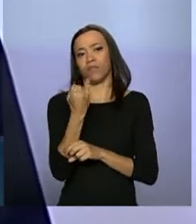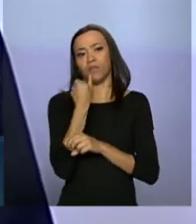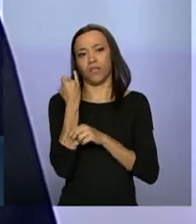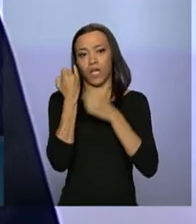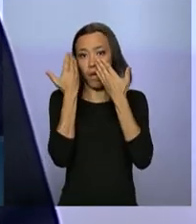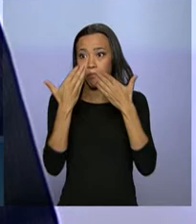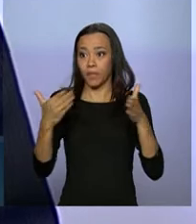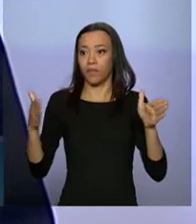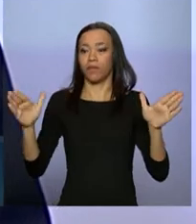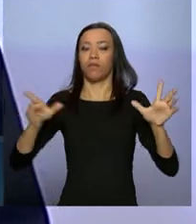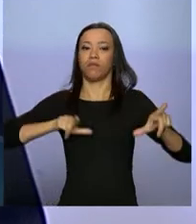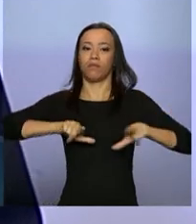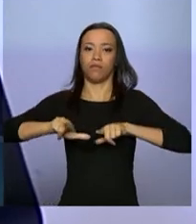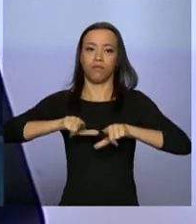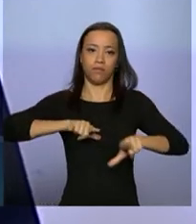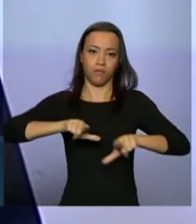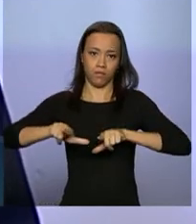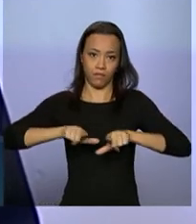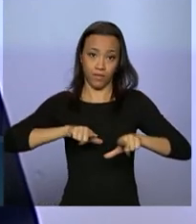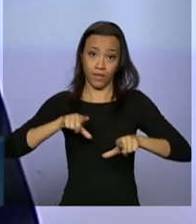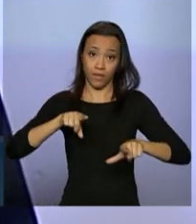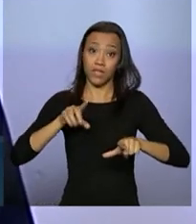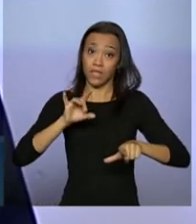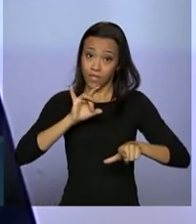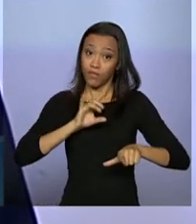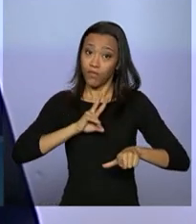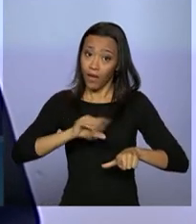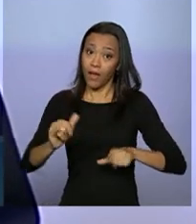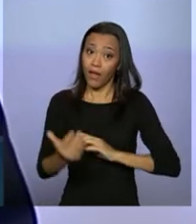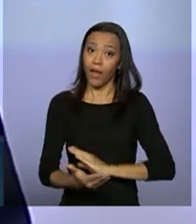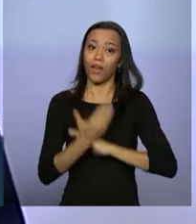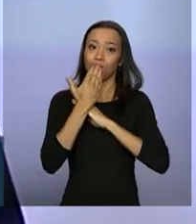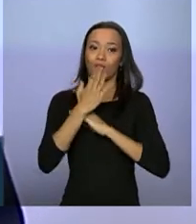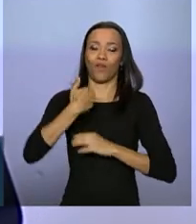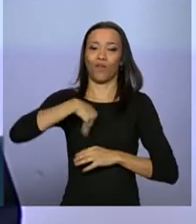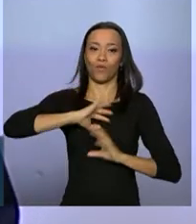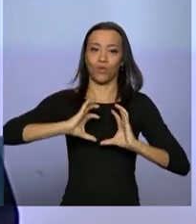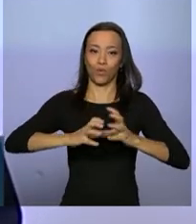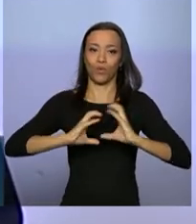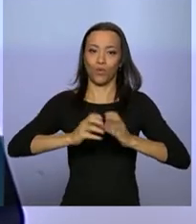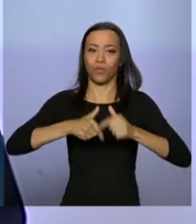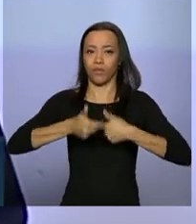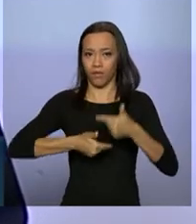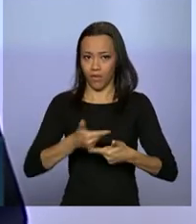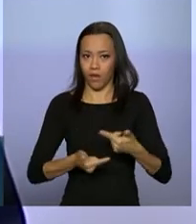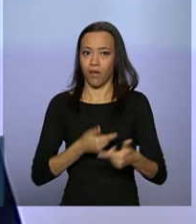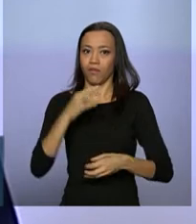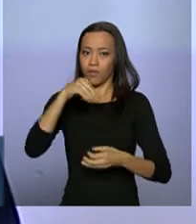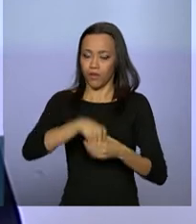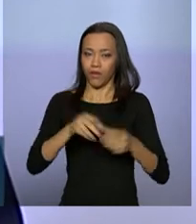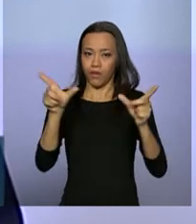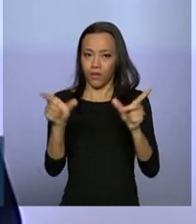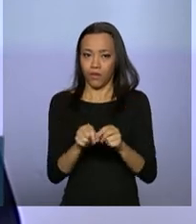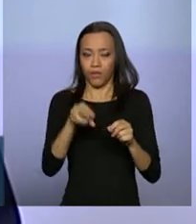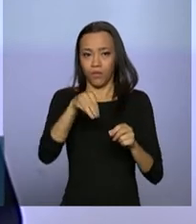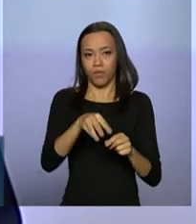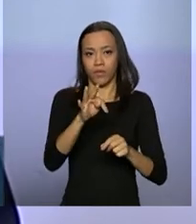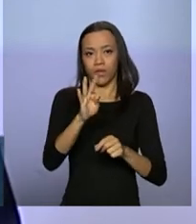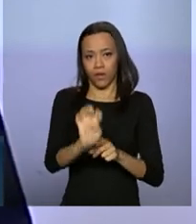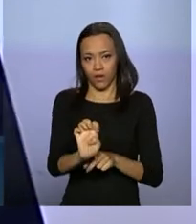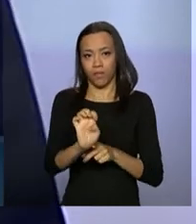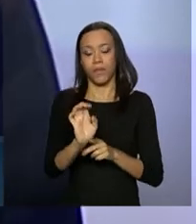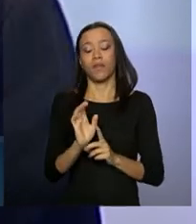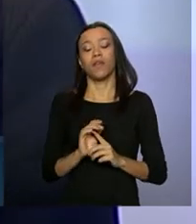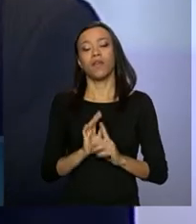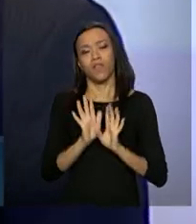aumentá-la cada vez mais, porque essa soma vai dar resultados e nós esperamos que avance cada vez mais. E,